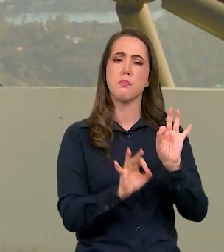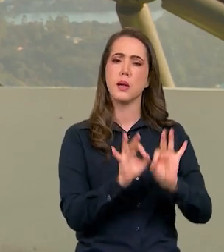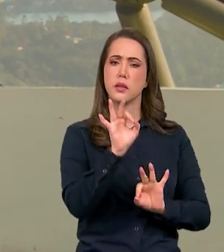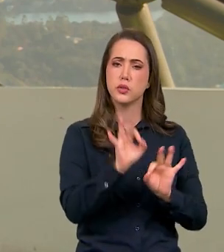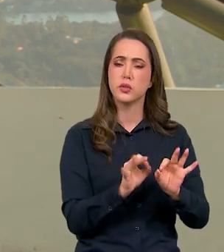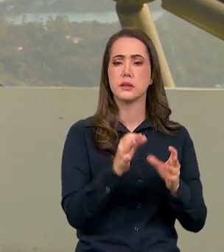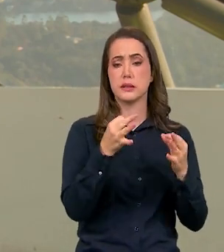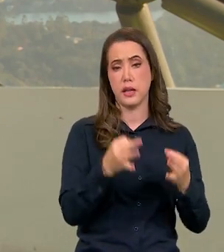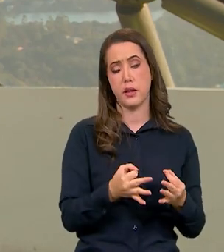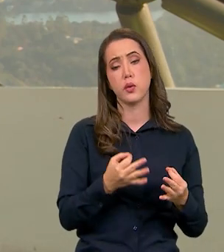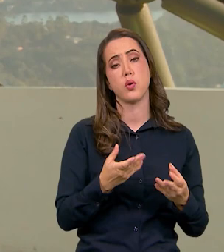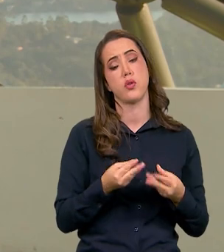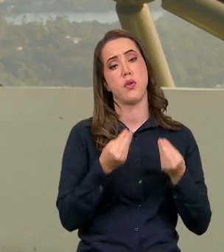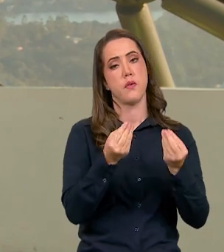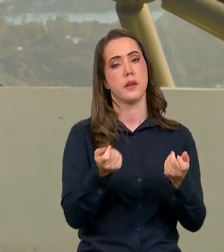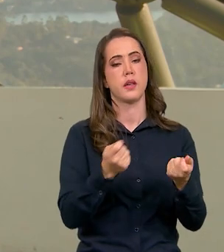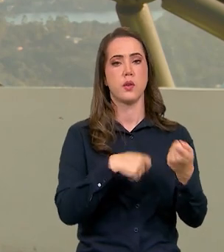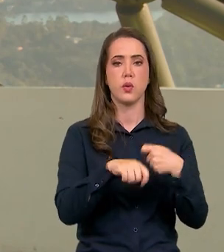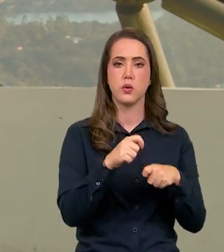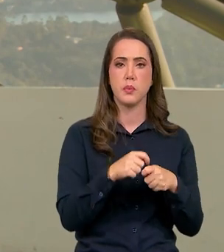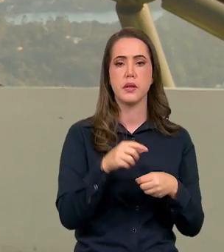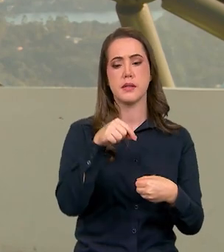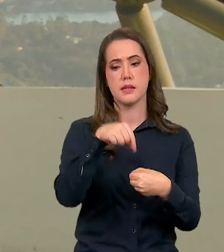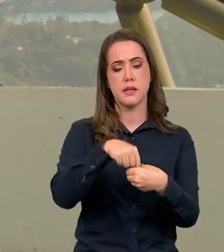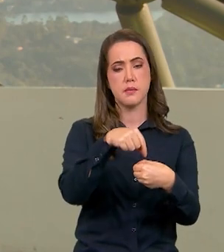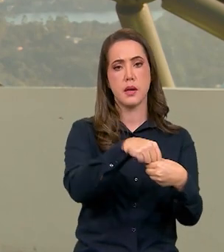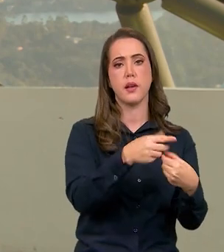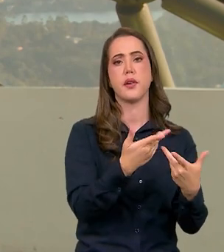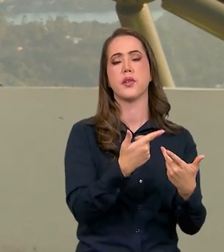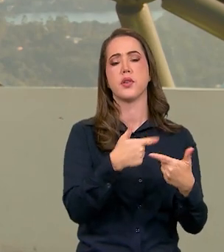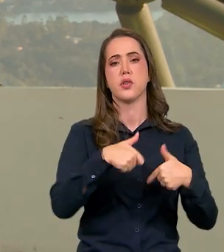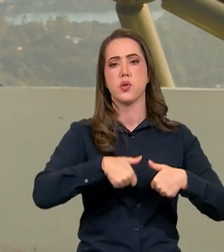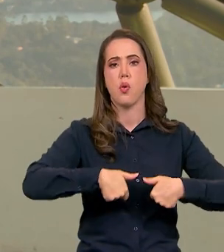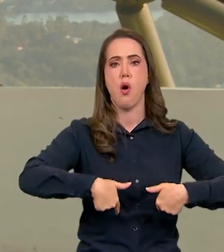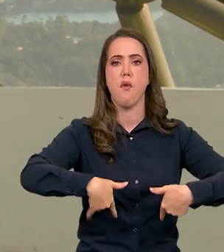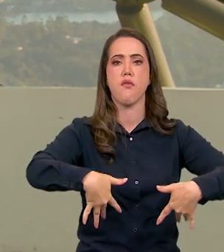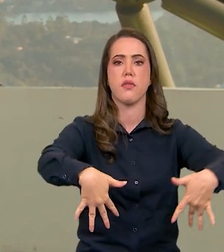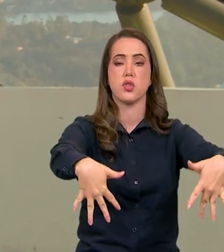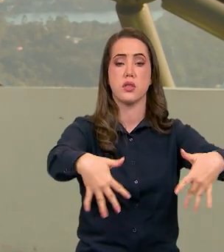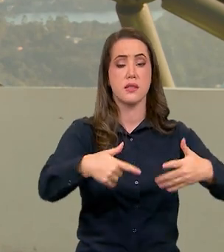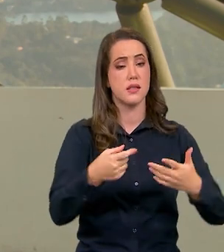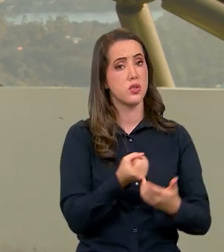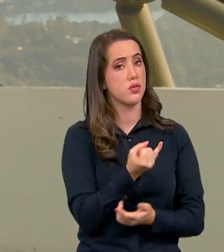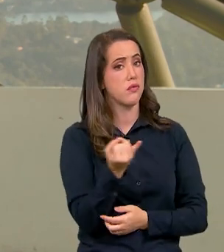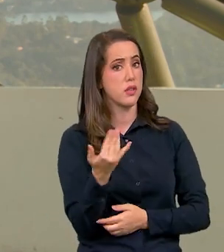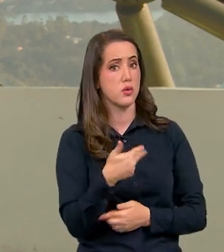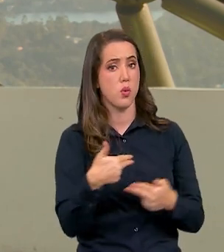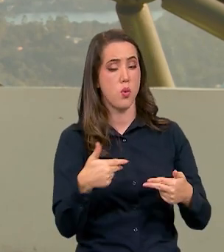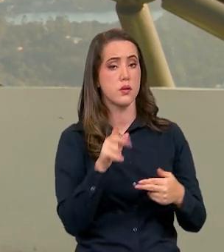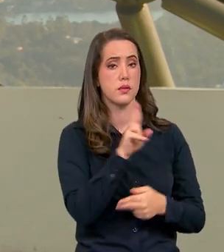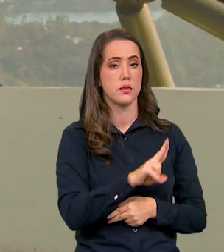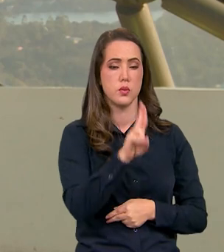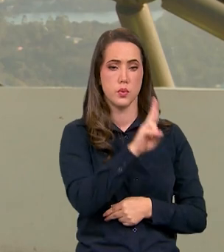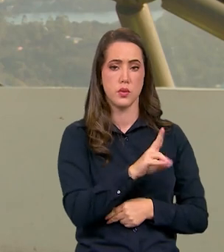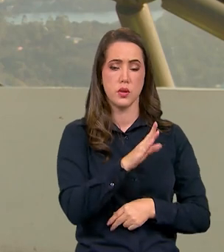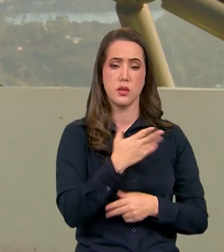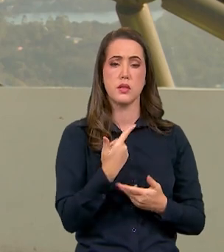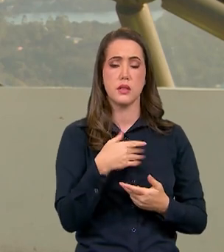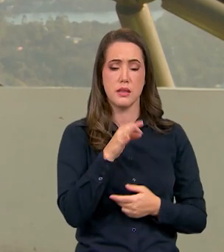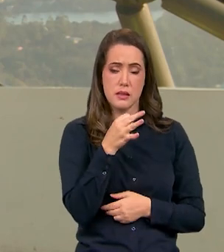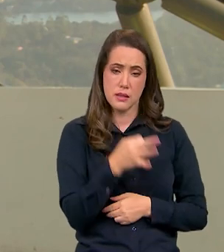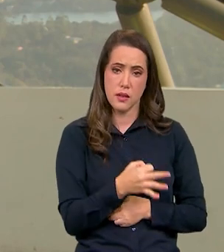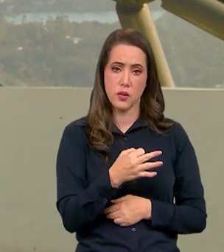economicidade no que tange a sementes, fertilizantes, todos os itens com a precisão ideal,